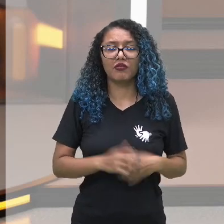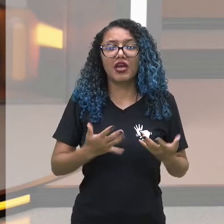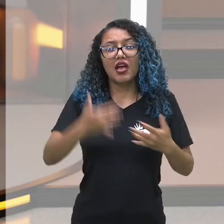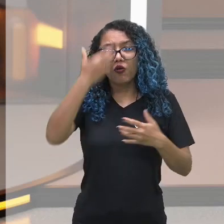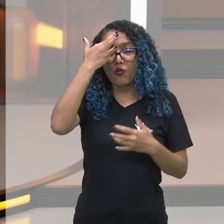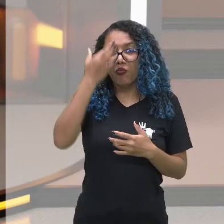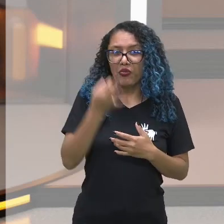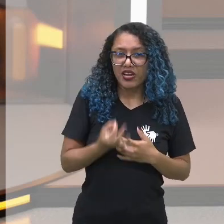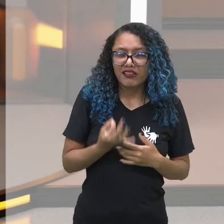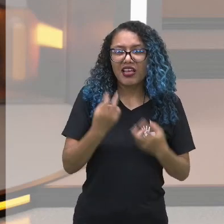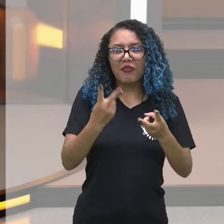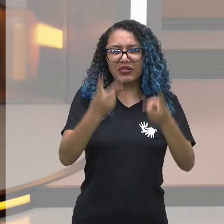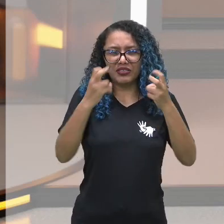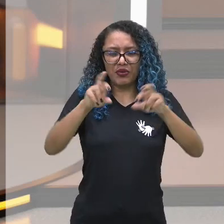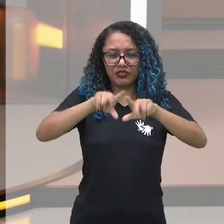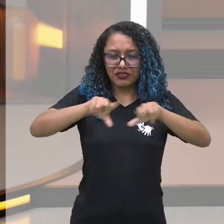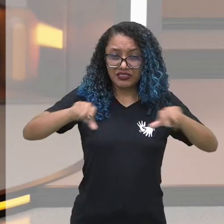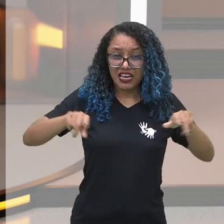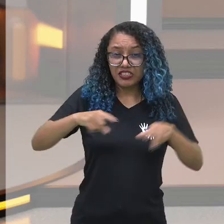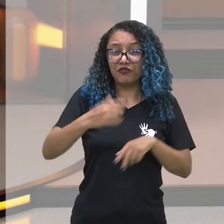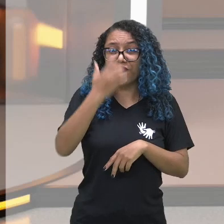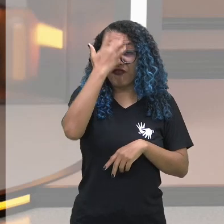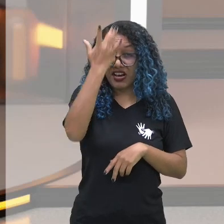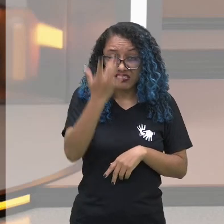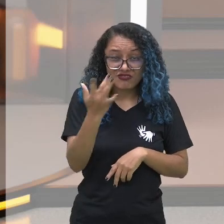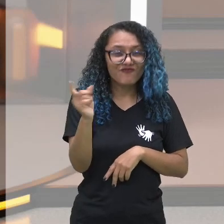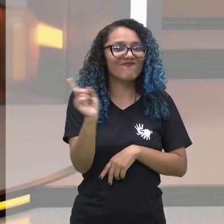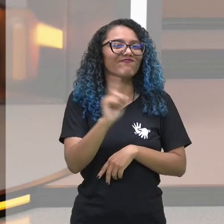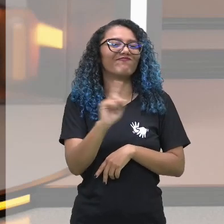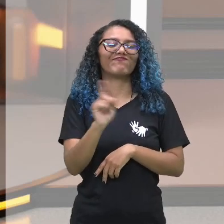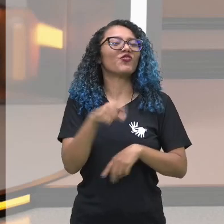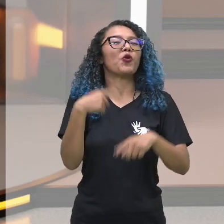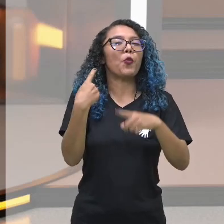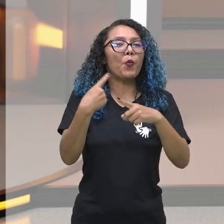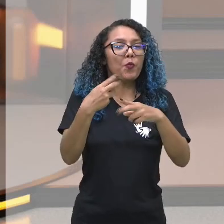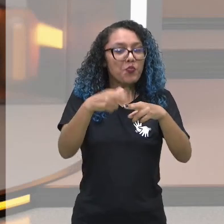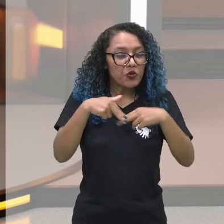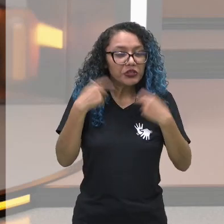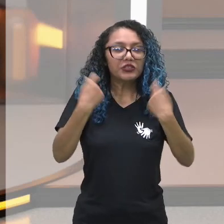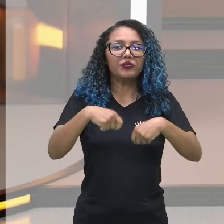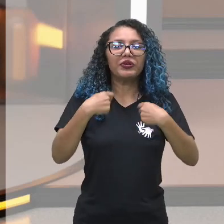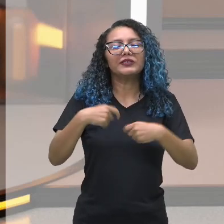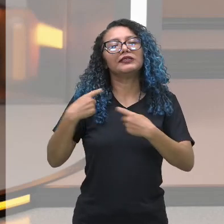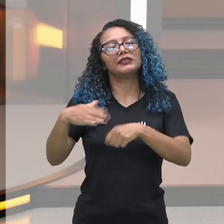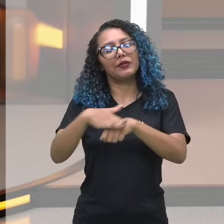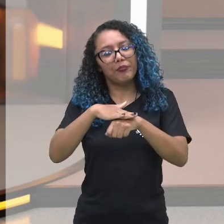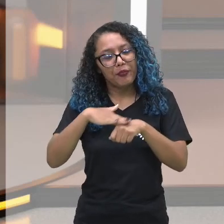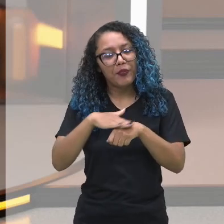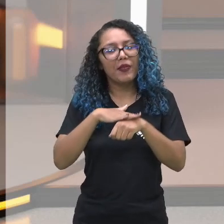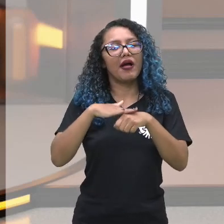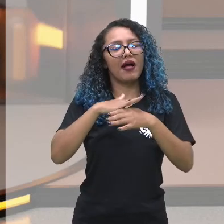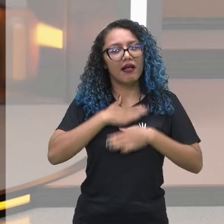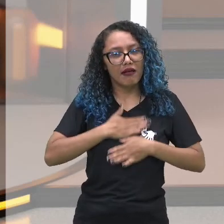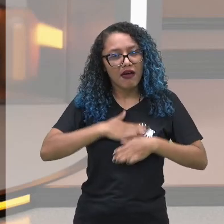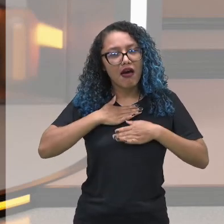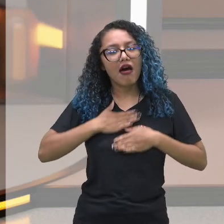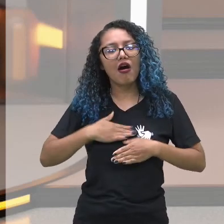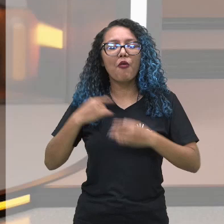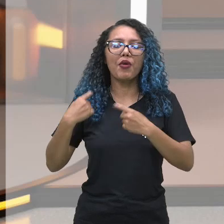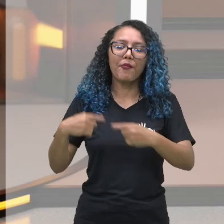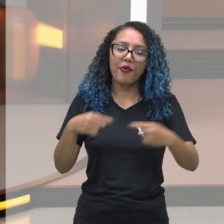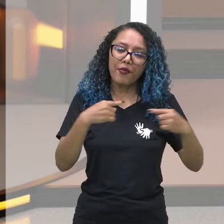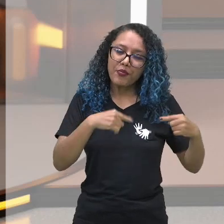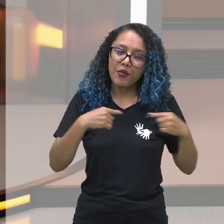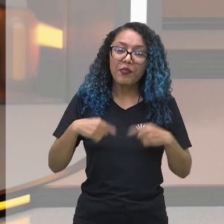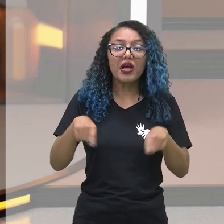compreender ou perceber a diversidade? É por isso que nós temos que conversar com muita calma e, acima de